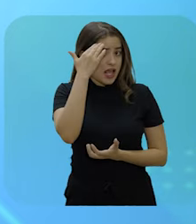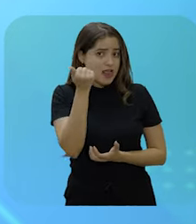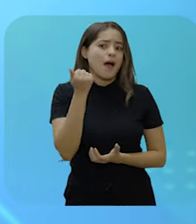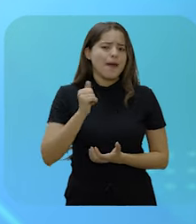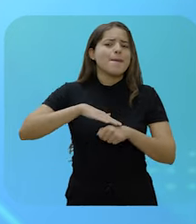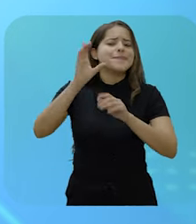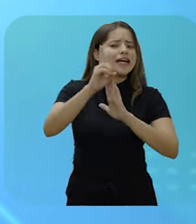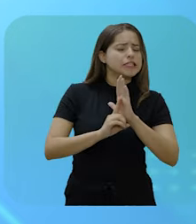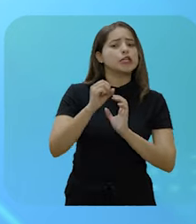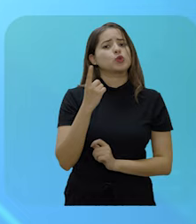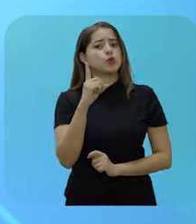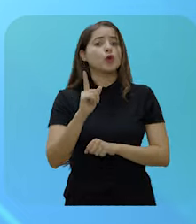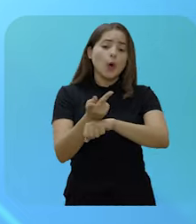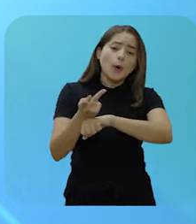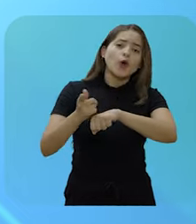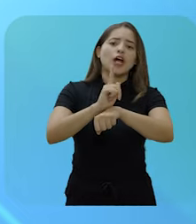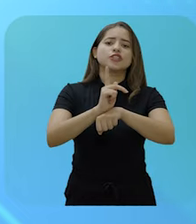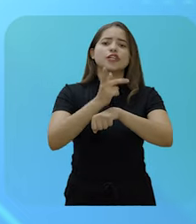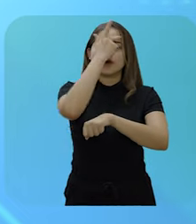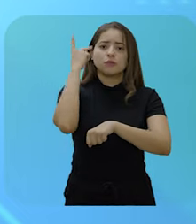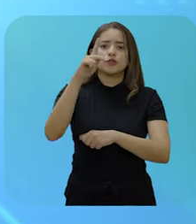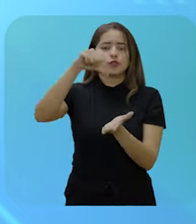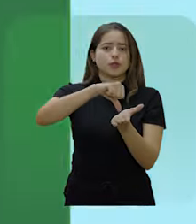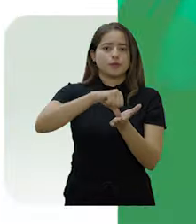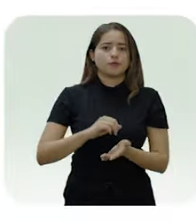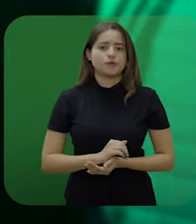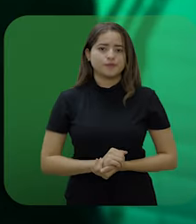simulação na unidade de gestão de pessoas do seu campus.